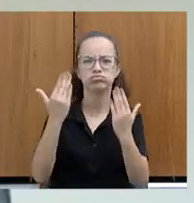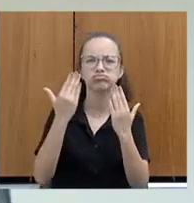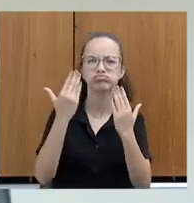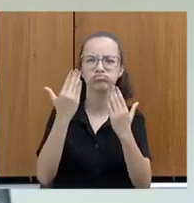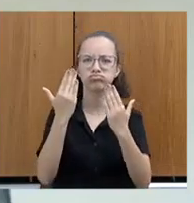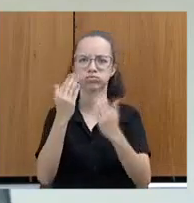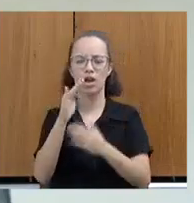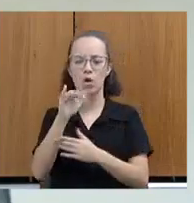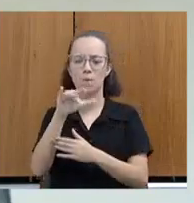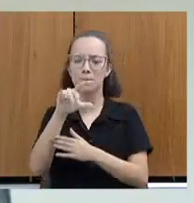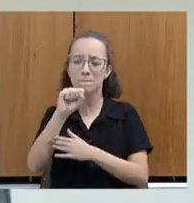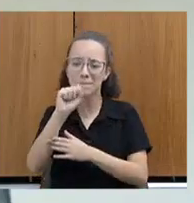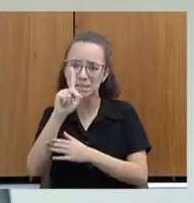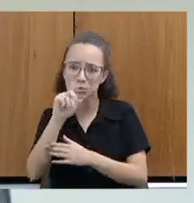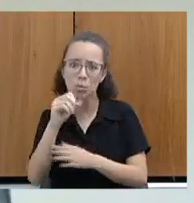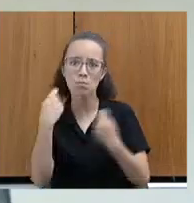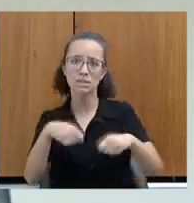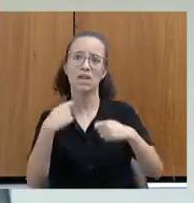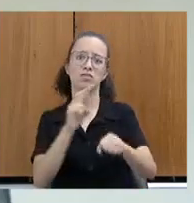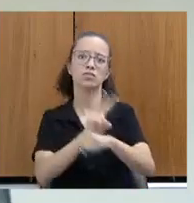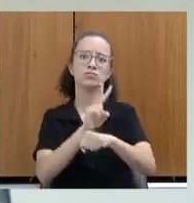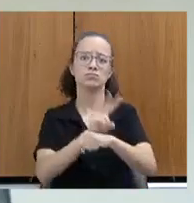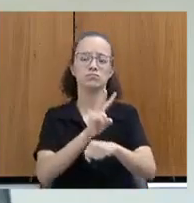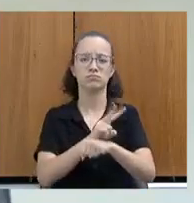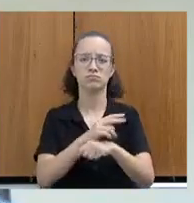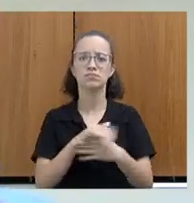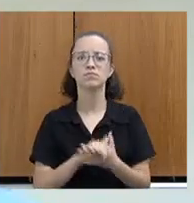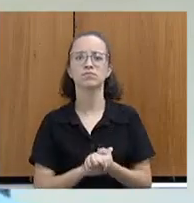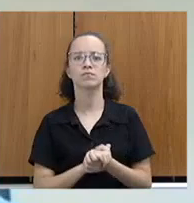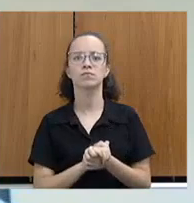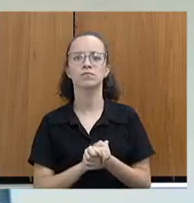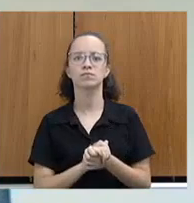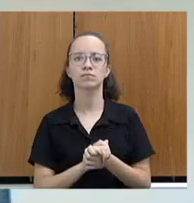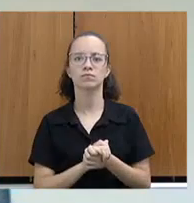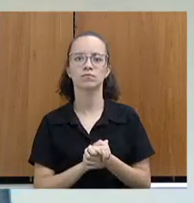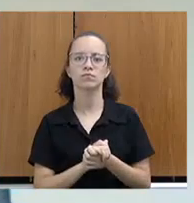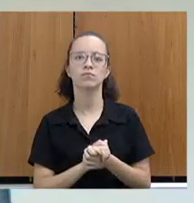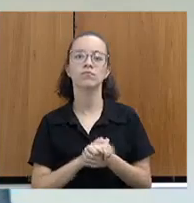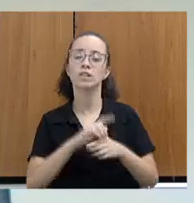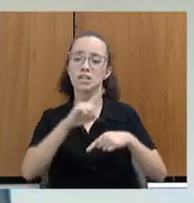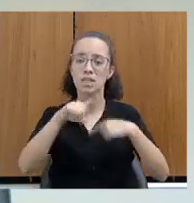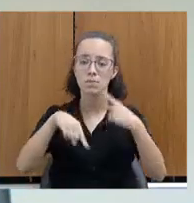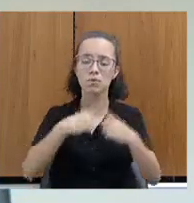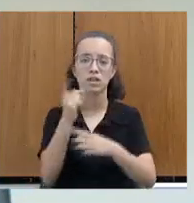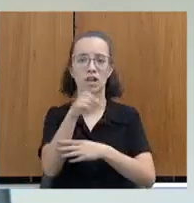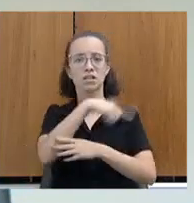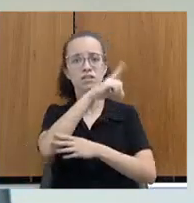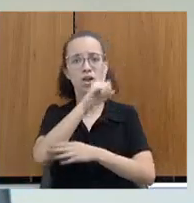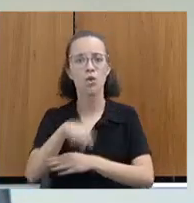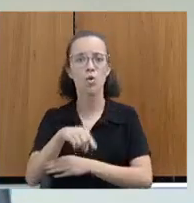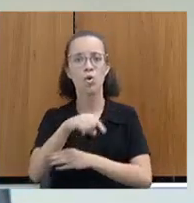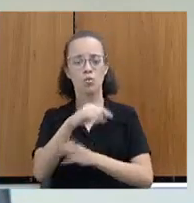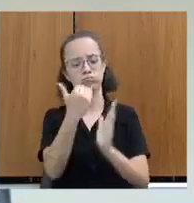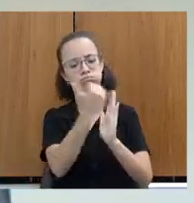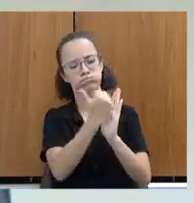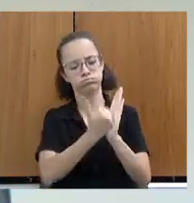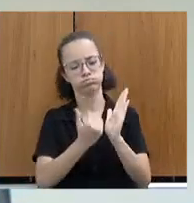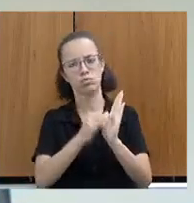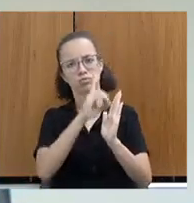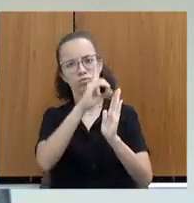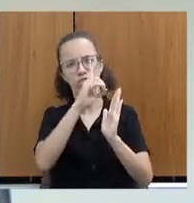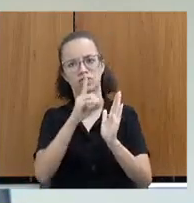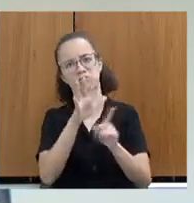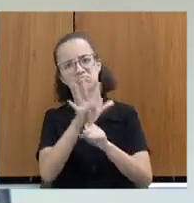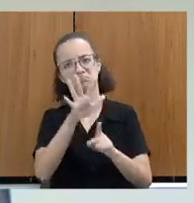ser escoltada e protegida pelo Estado. E depois, o Dom Vicente decidiu cancelar as agendas previstas para os outros